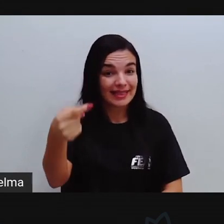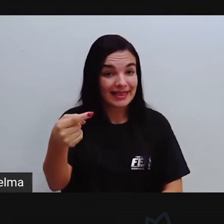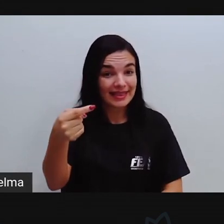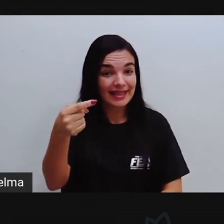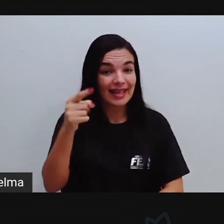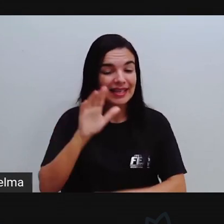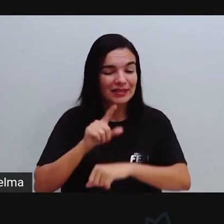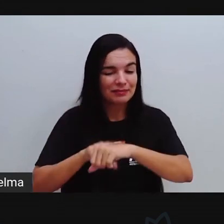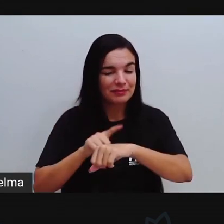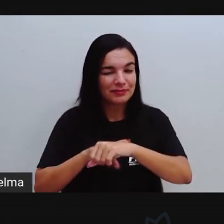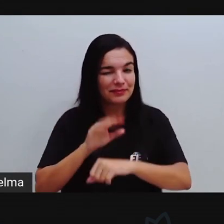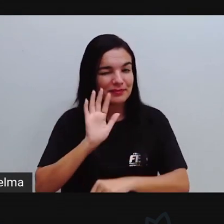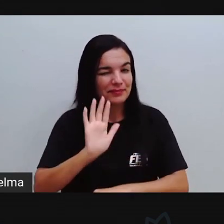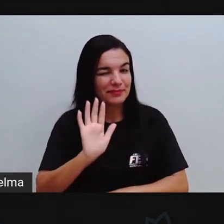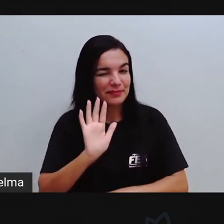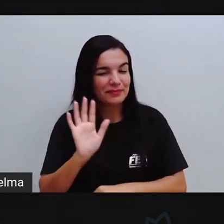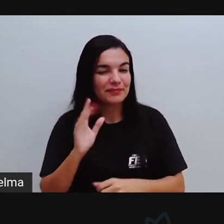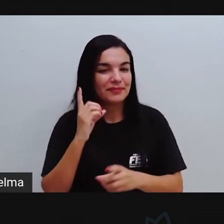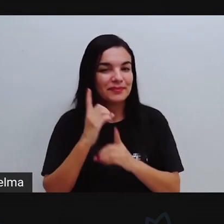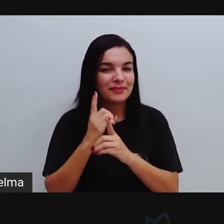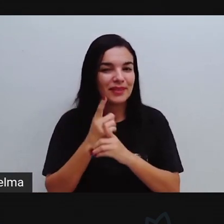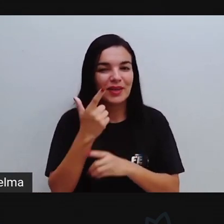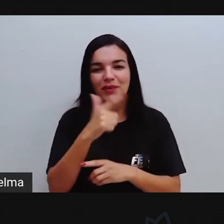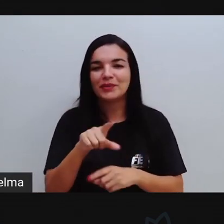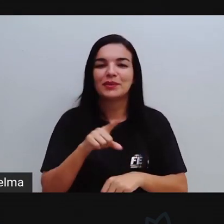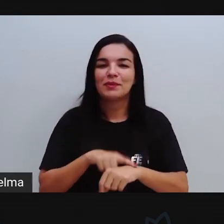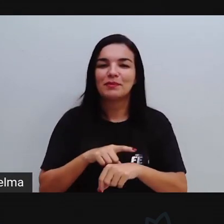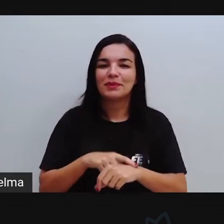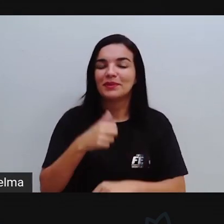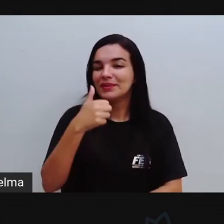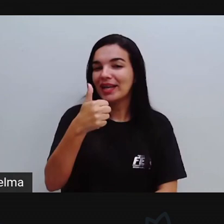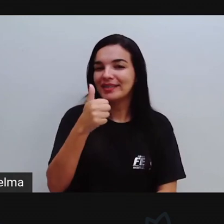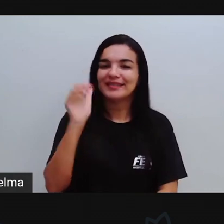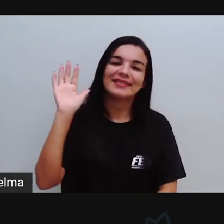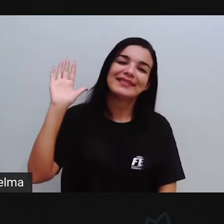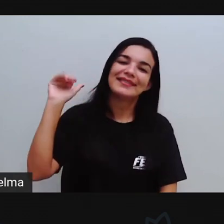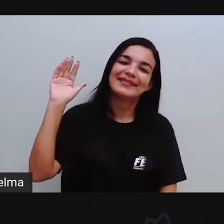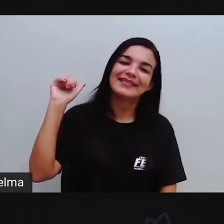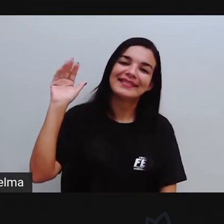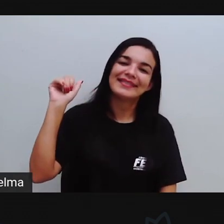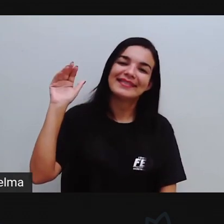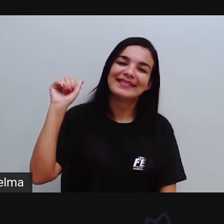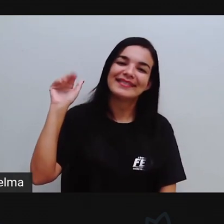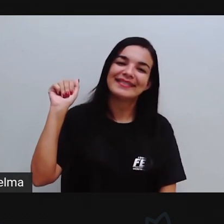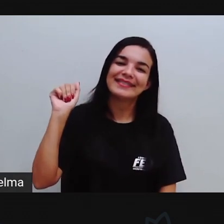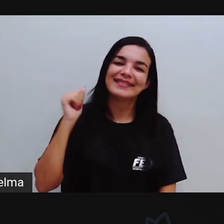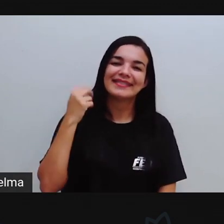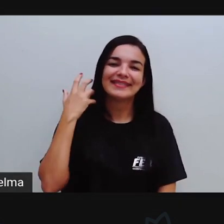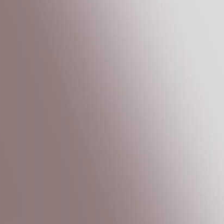daqui a pouquinho com mais um momento, certo? Beijão e tchau, tchau!